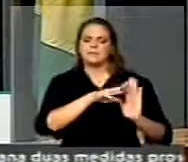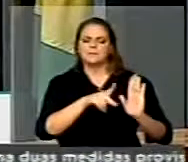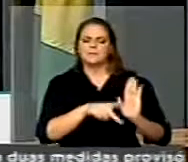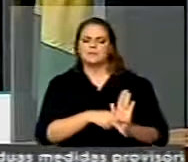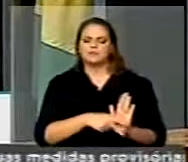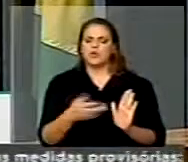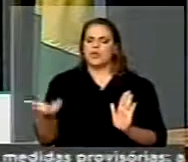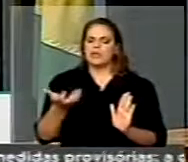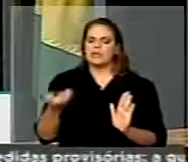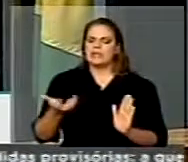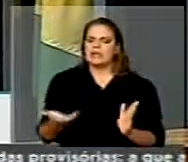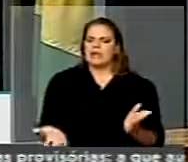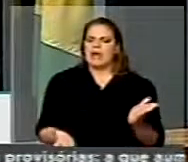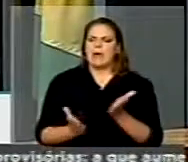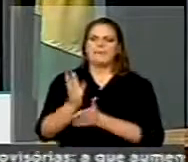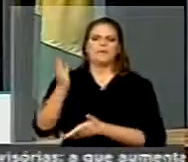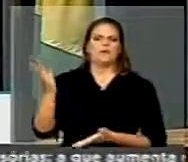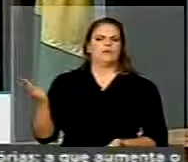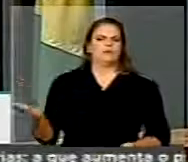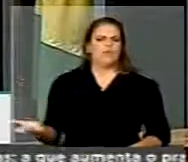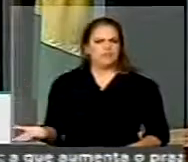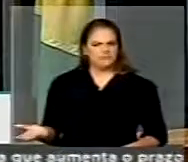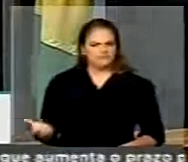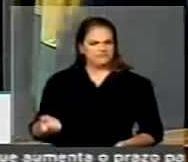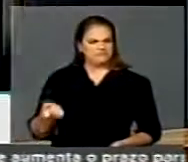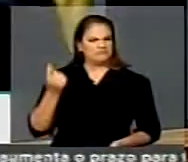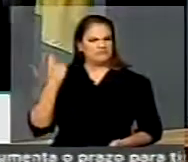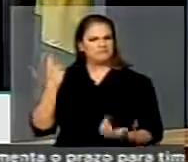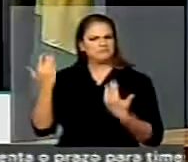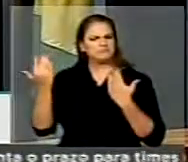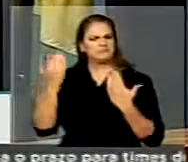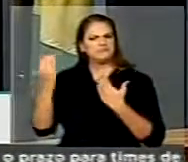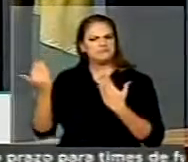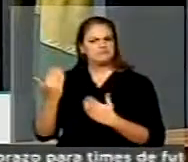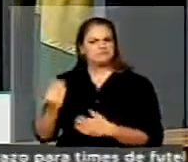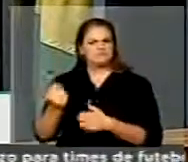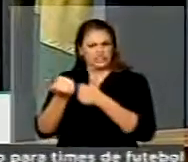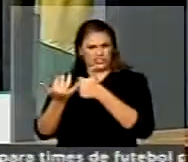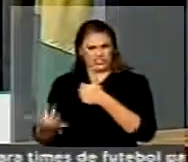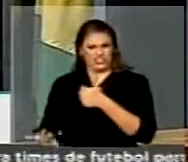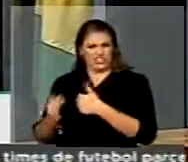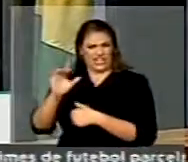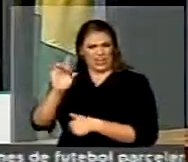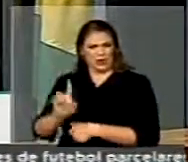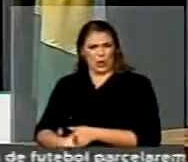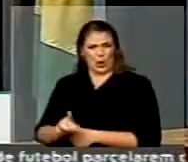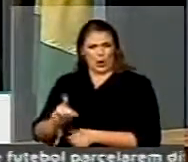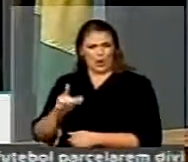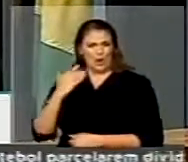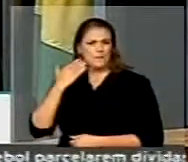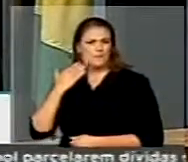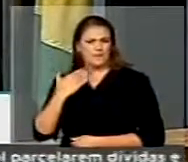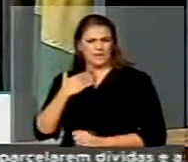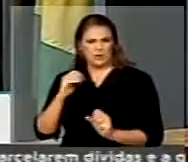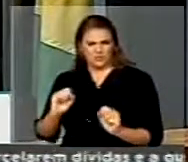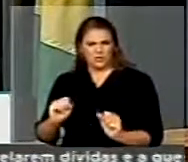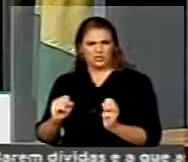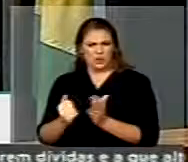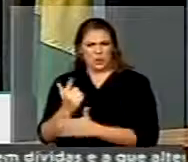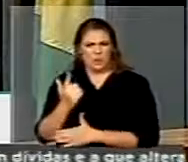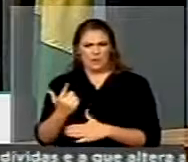dar à diretoria da Caixa Econômica e à diretoria do Banco do Brasil o poder para criar